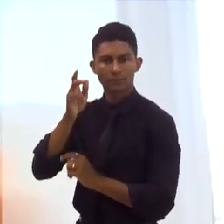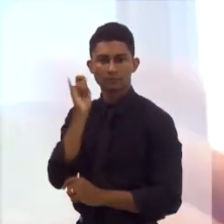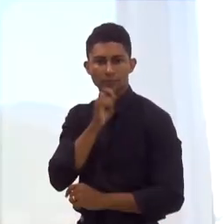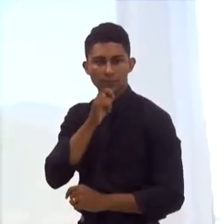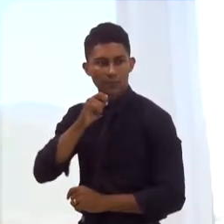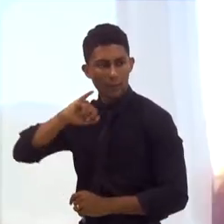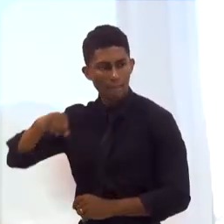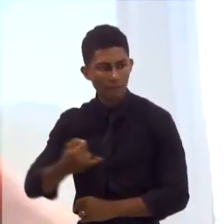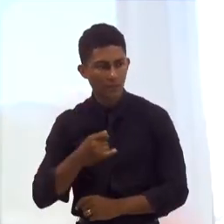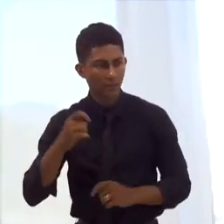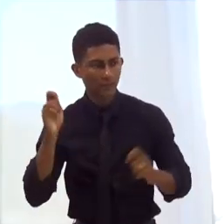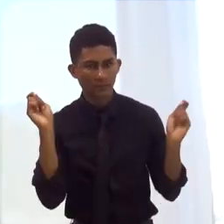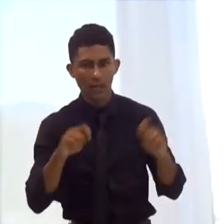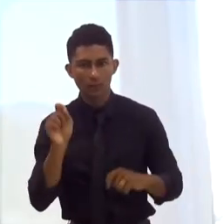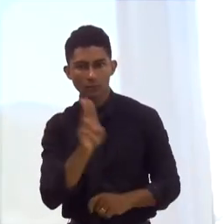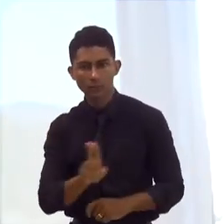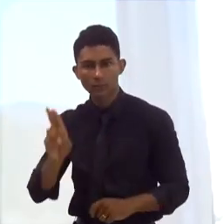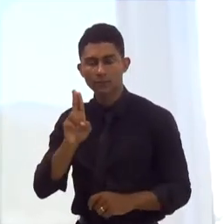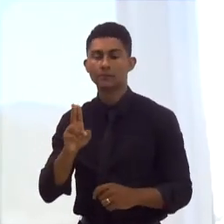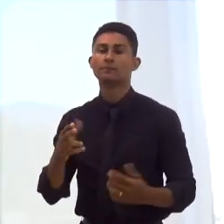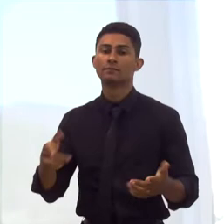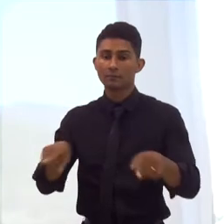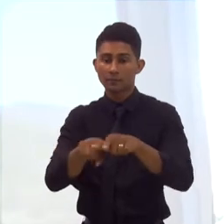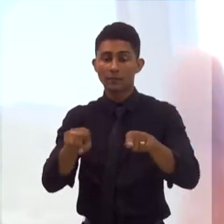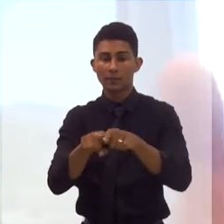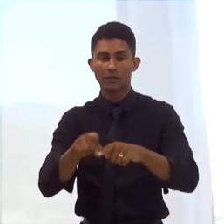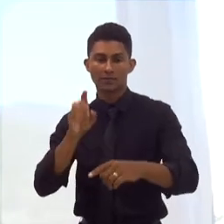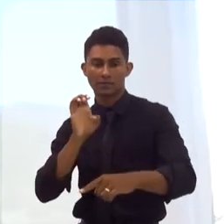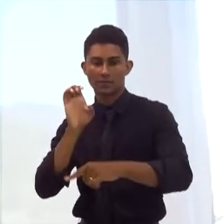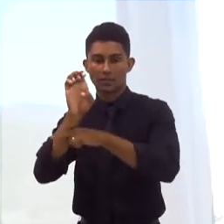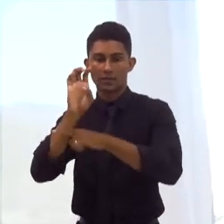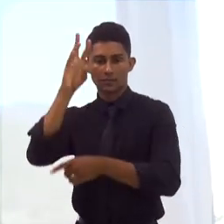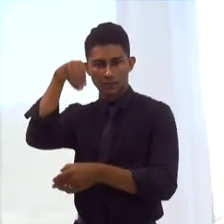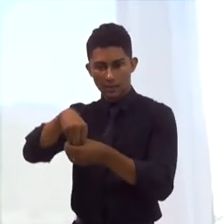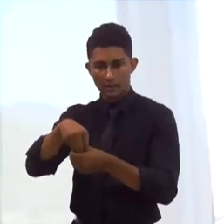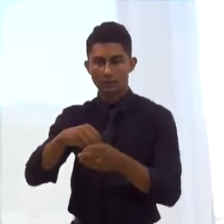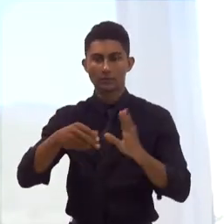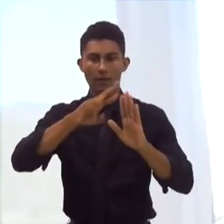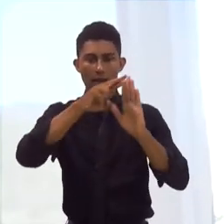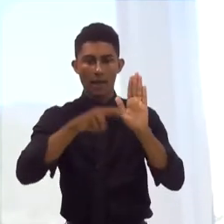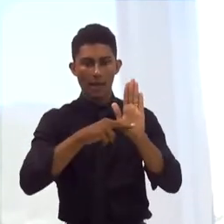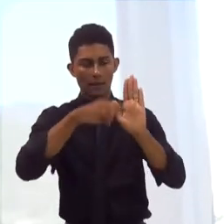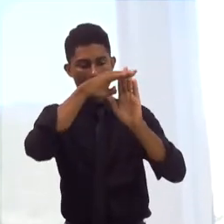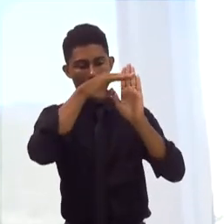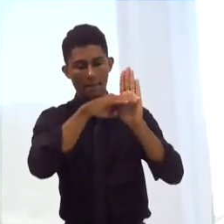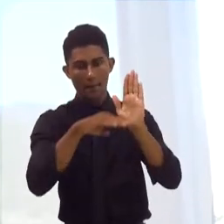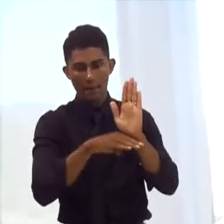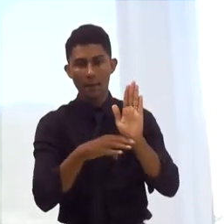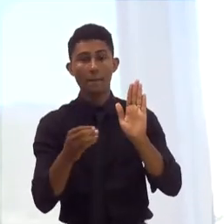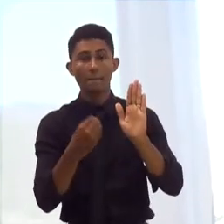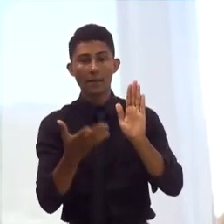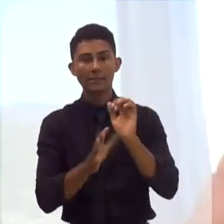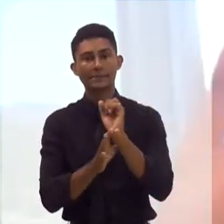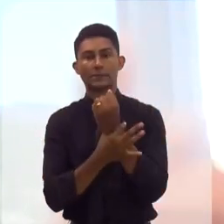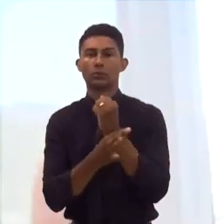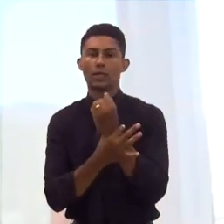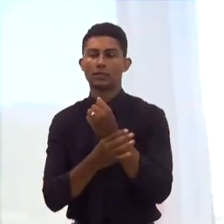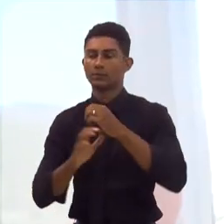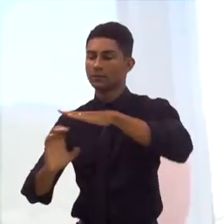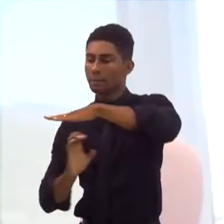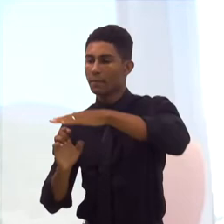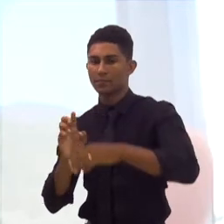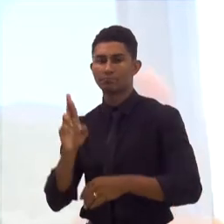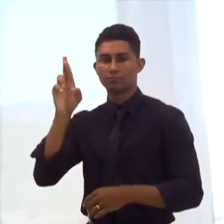e também, no âmbito estadual, estabelecer regras que também dêem conforto ao investimento, para que